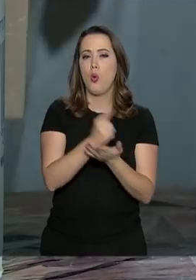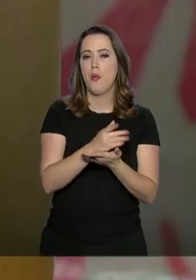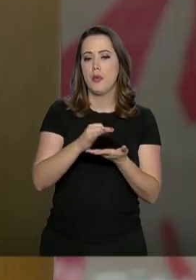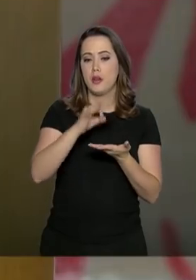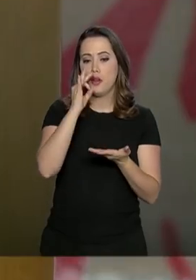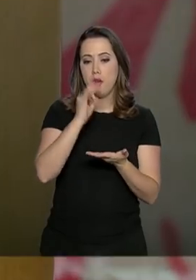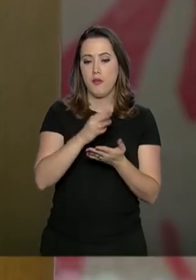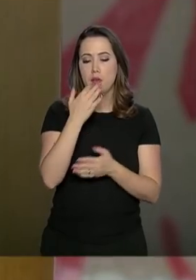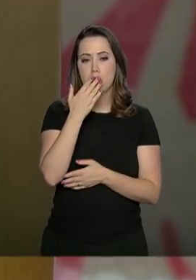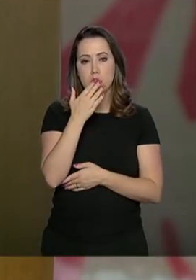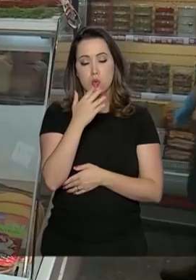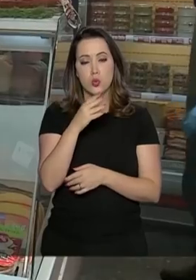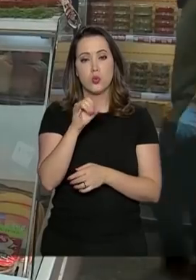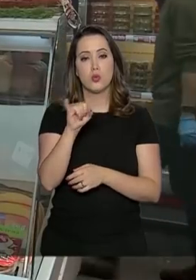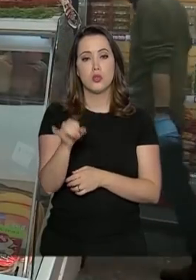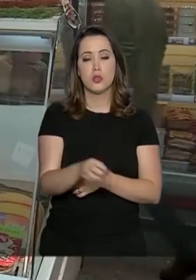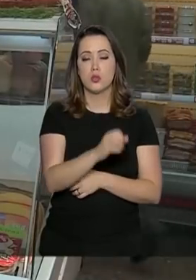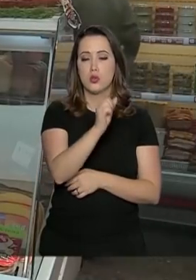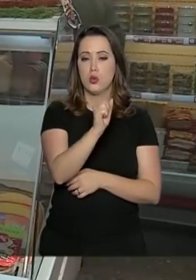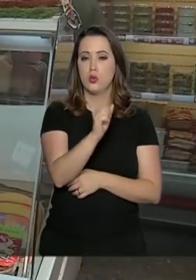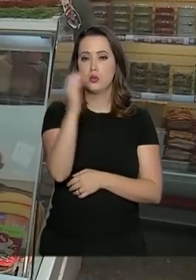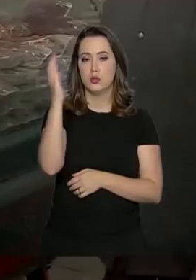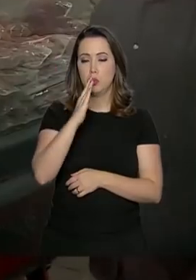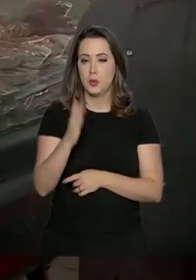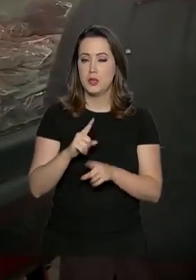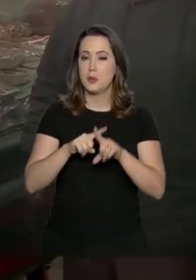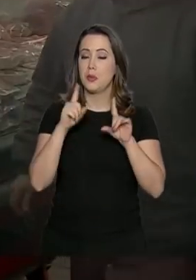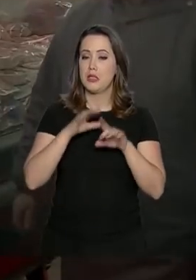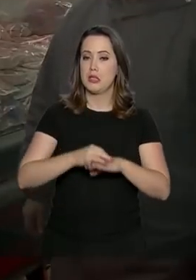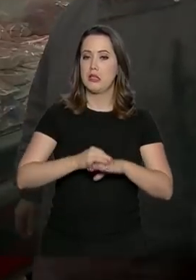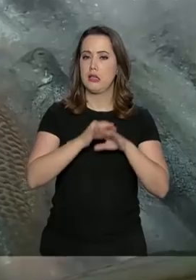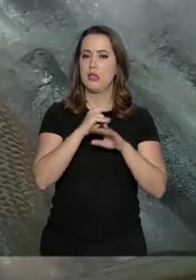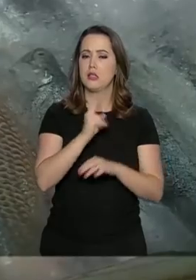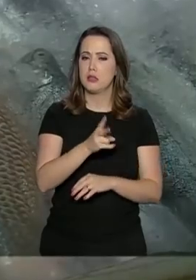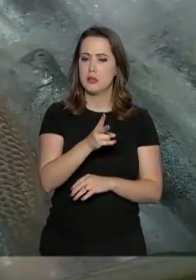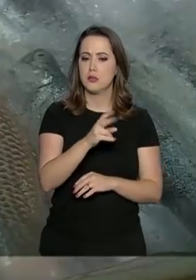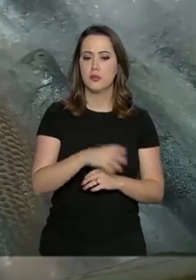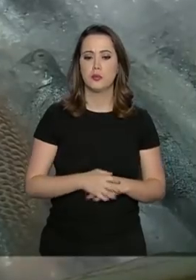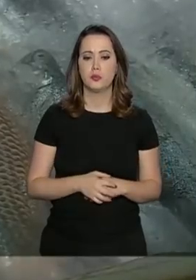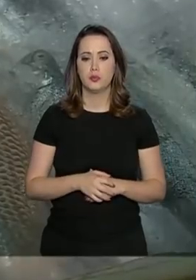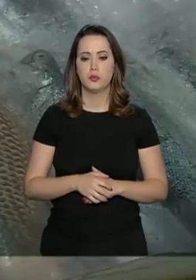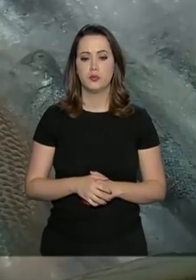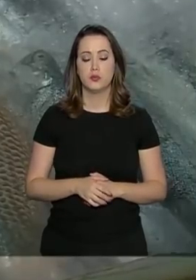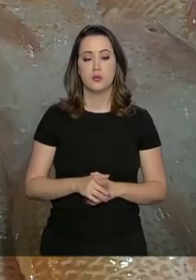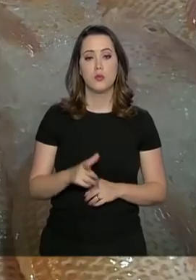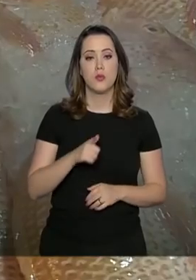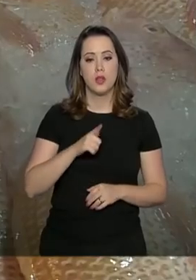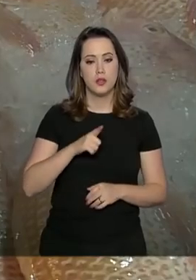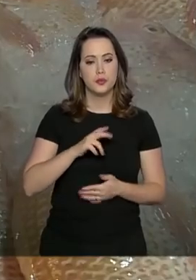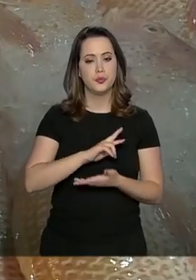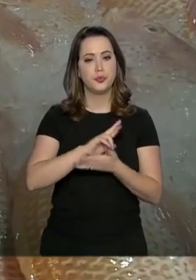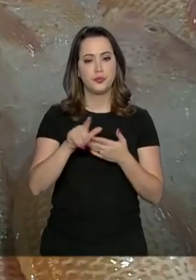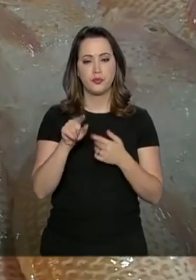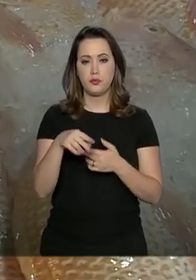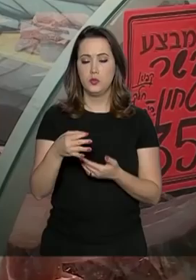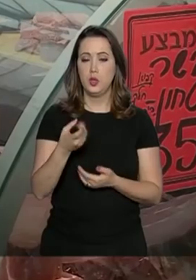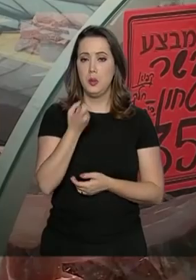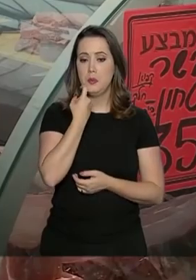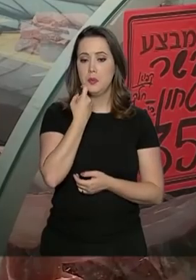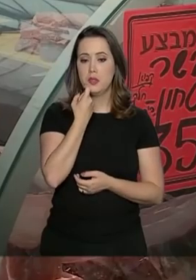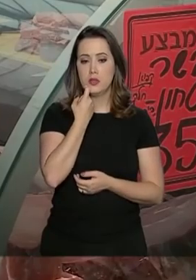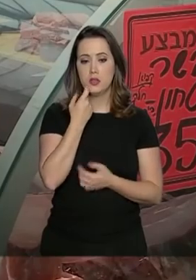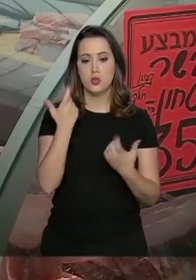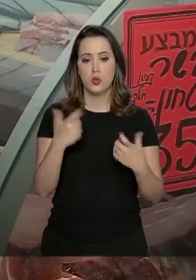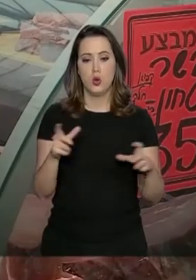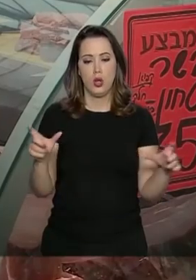açúcar e soja do Brasil. Mas a carne é o principal produto comprado. No cardápio israelense é muito comum encontrar peixes. Com